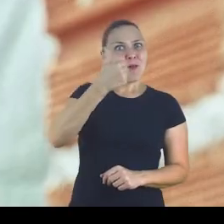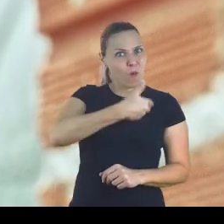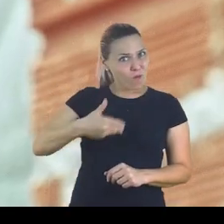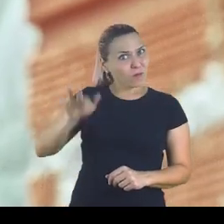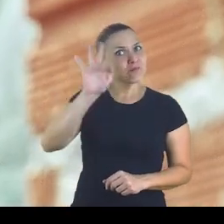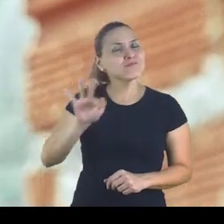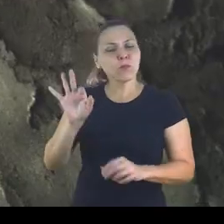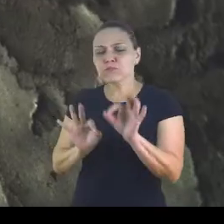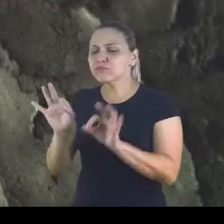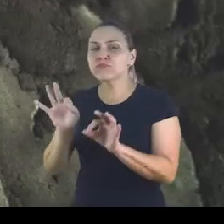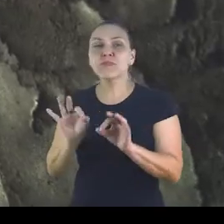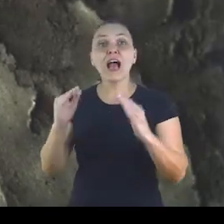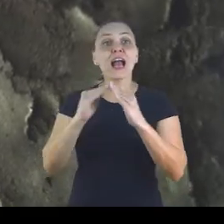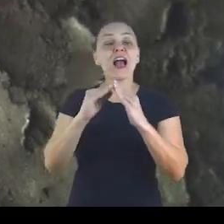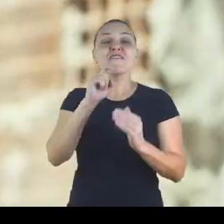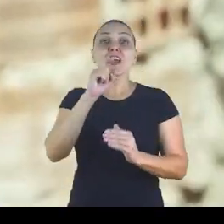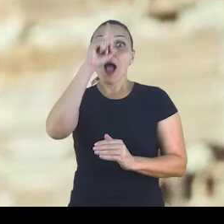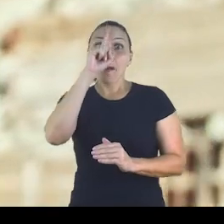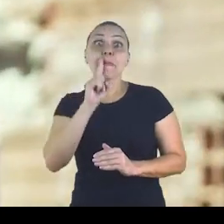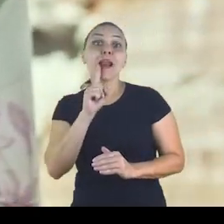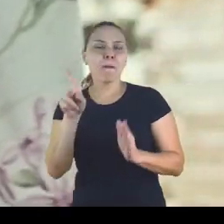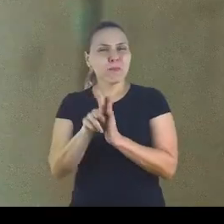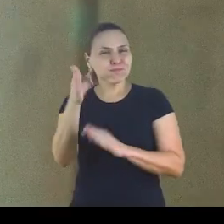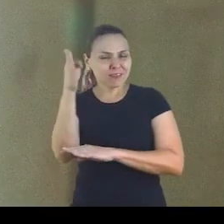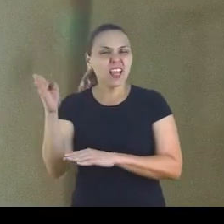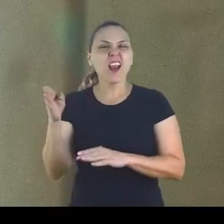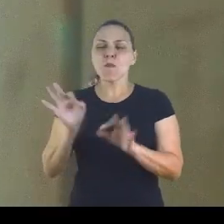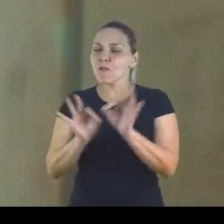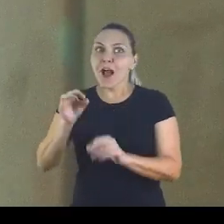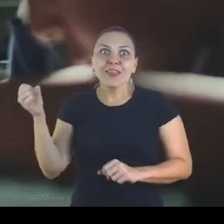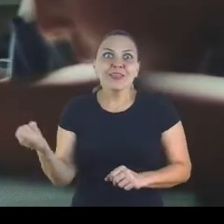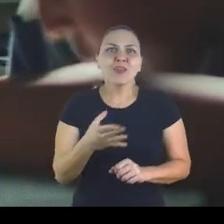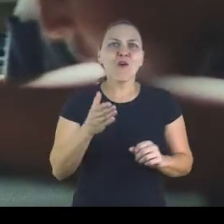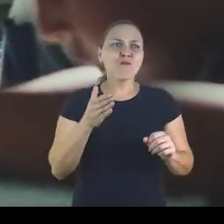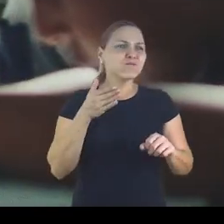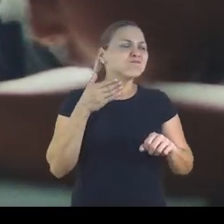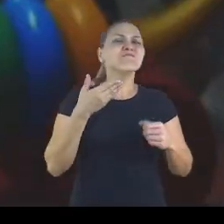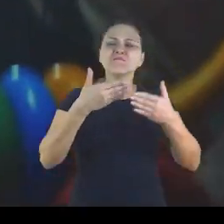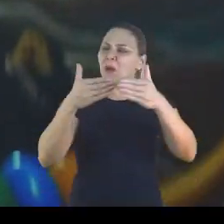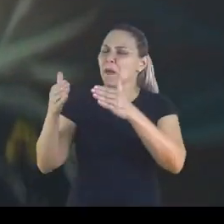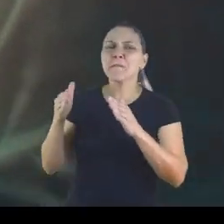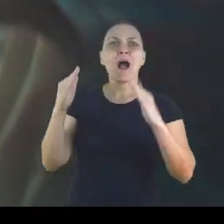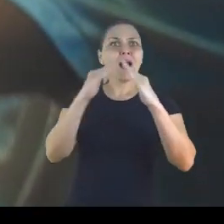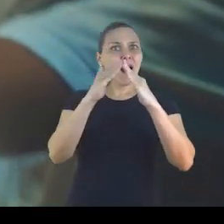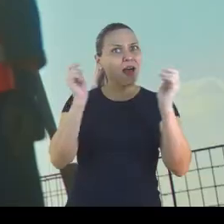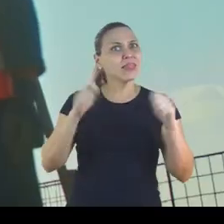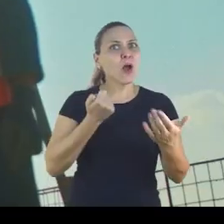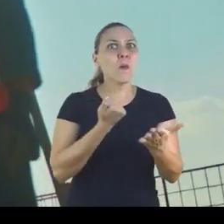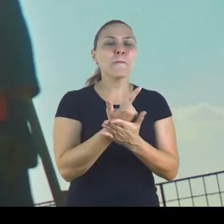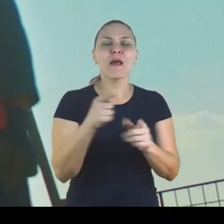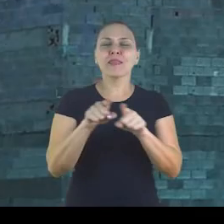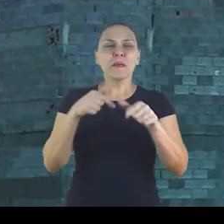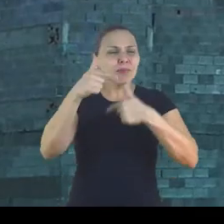federal criou o programa Casa Verde Amarela. Um programa inovador que vai dar acesso à moradia a milhares de brasileiros, gerar